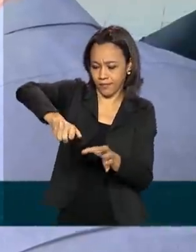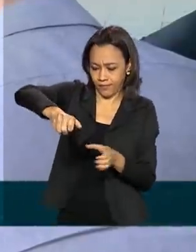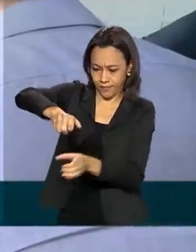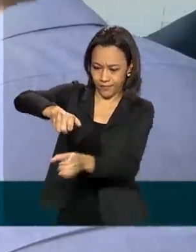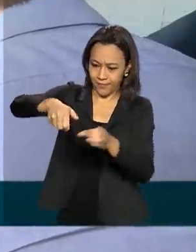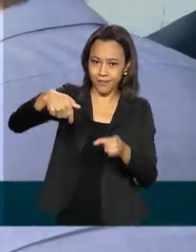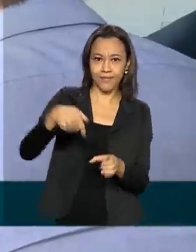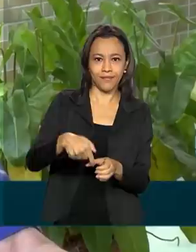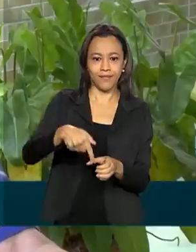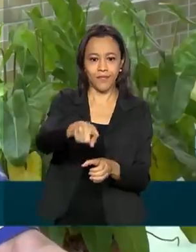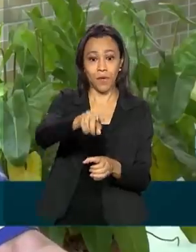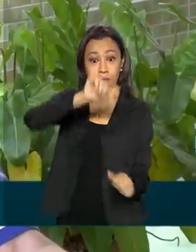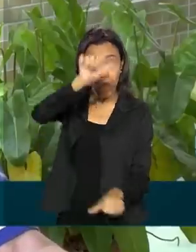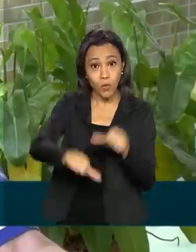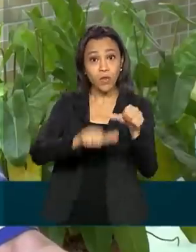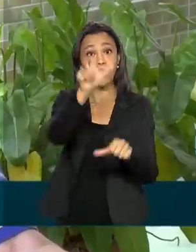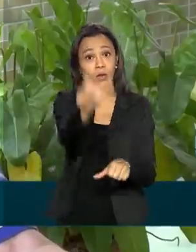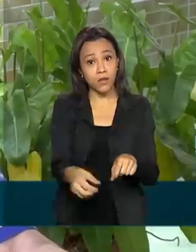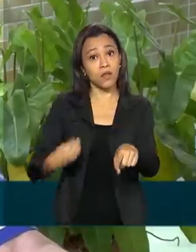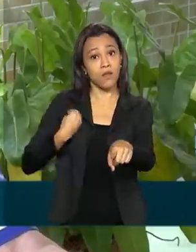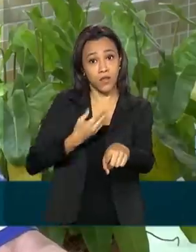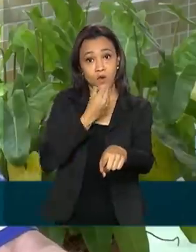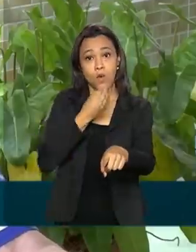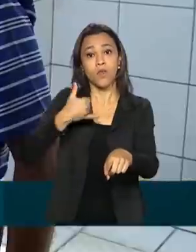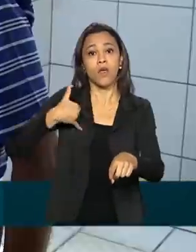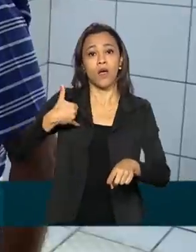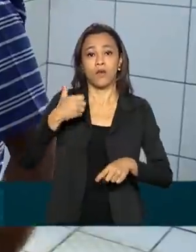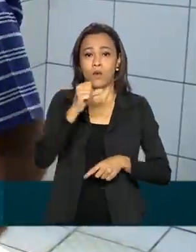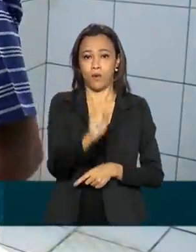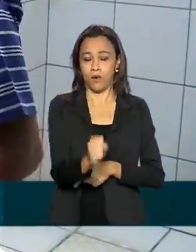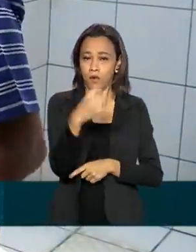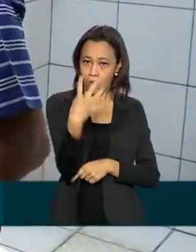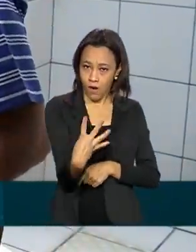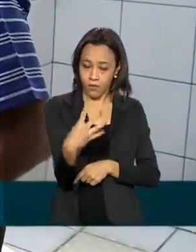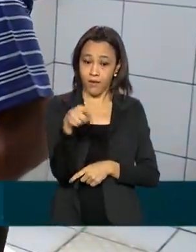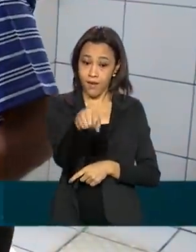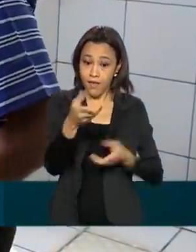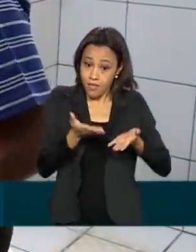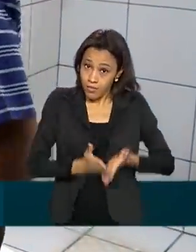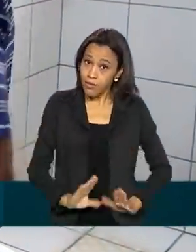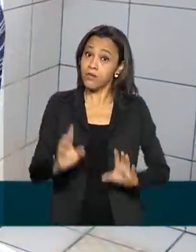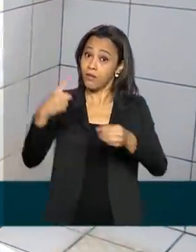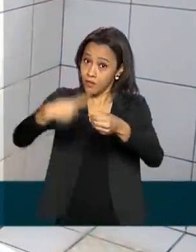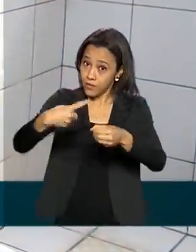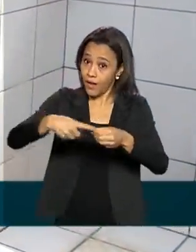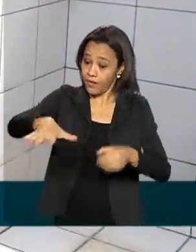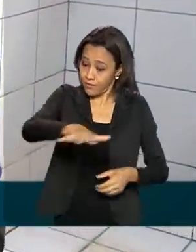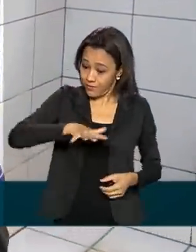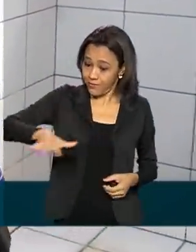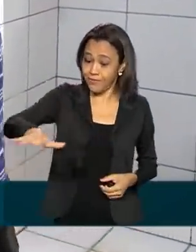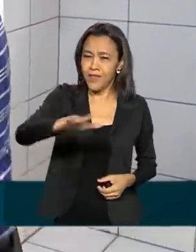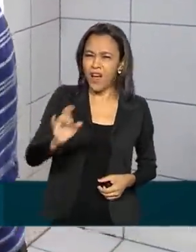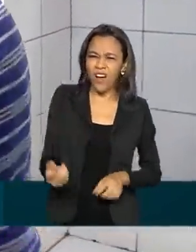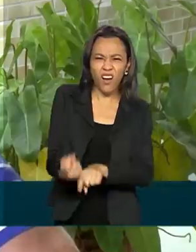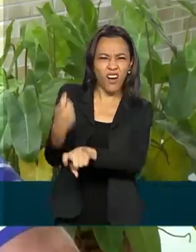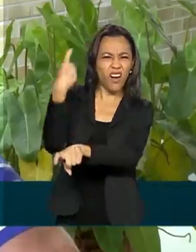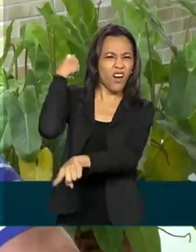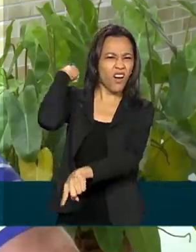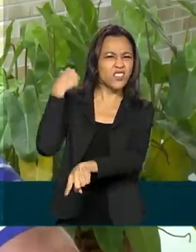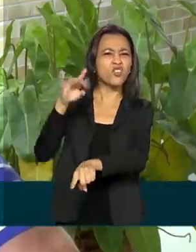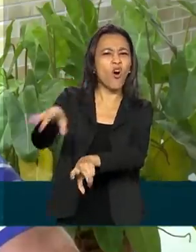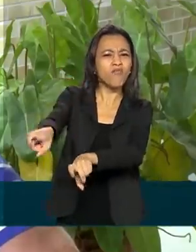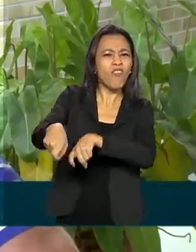mudança na vida do seu Vanderlin, de 84 anos. Ele nasceu na cidade quando era só uma fazenda.